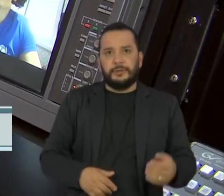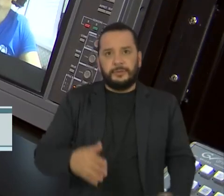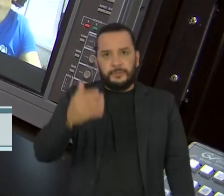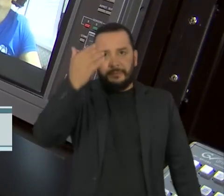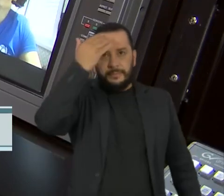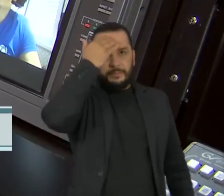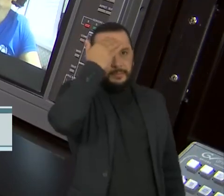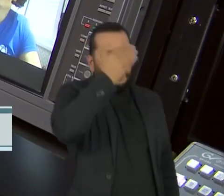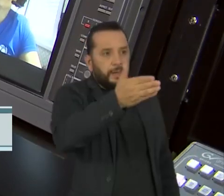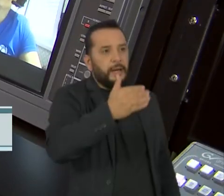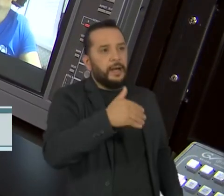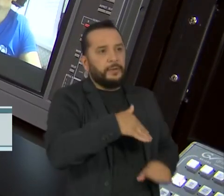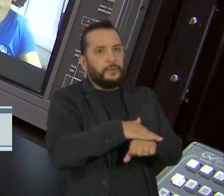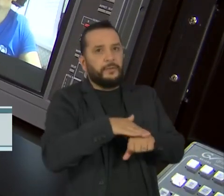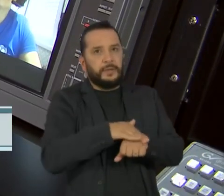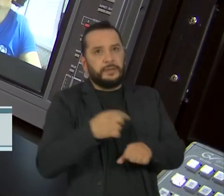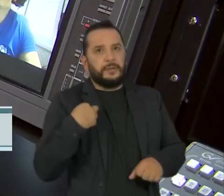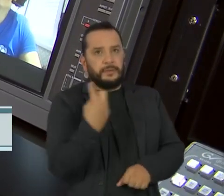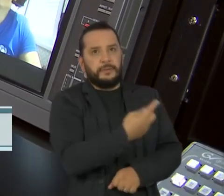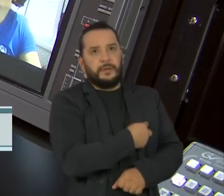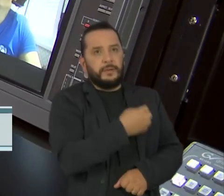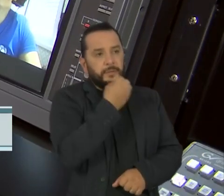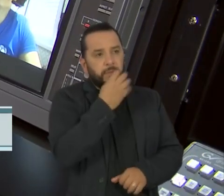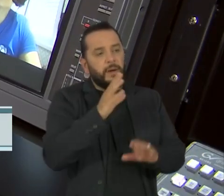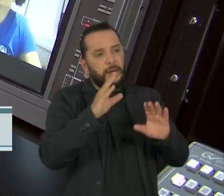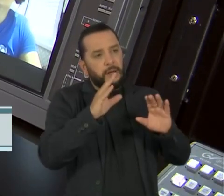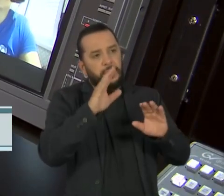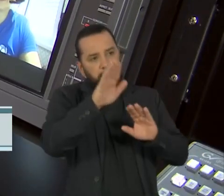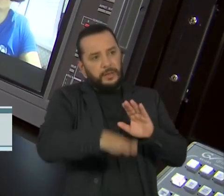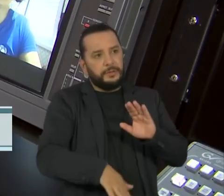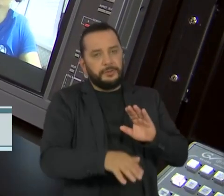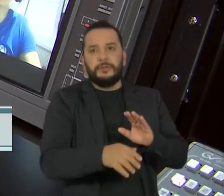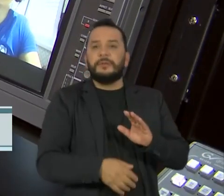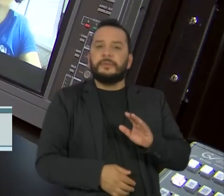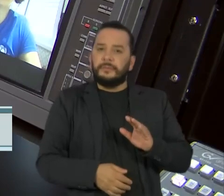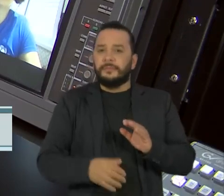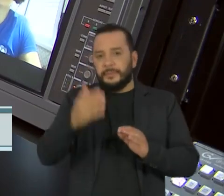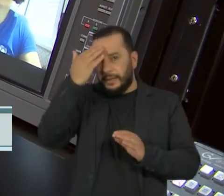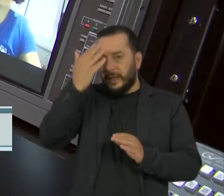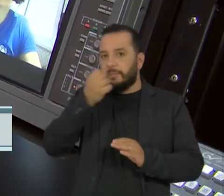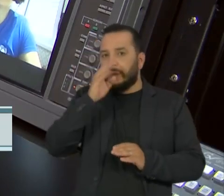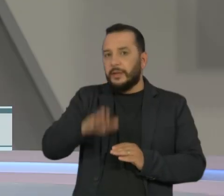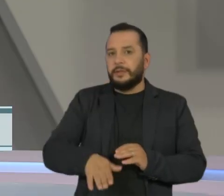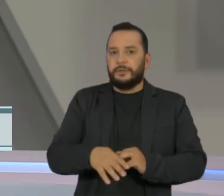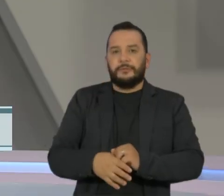muito obrigada por conversar com a gente. Uma boa tarde. Muito obrigada. Boa tarde.